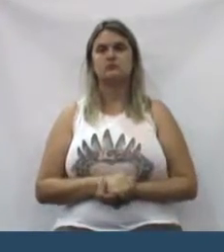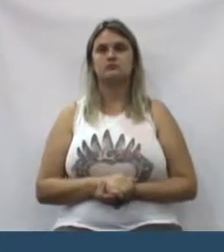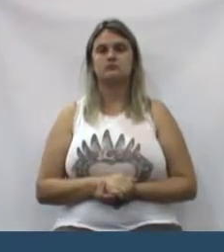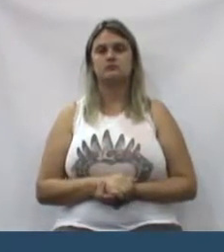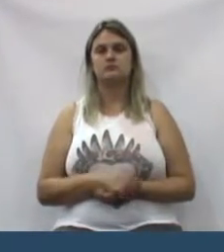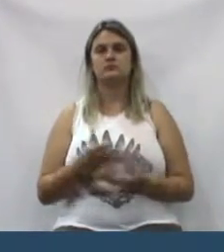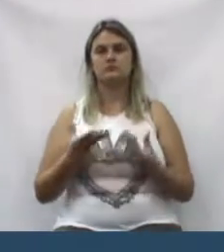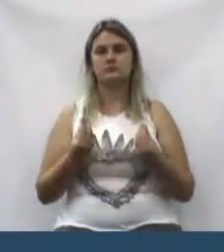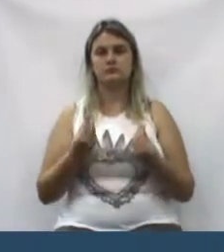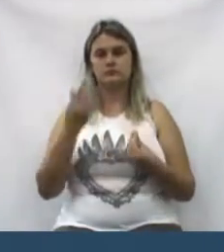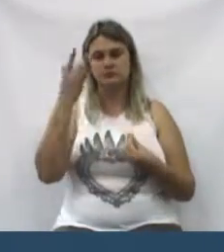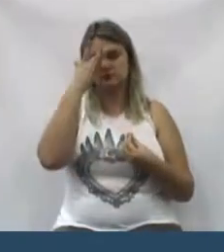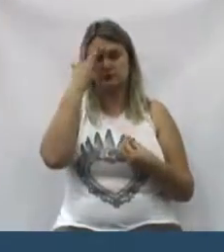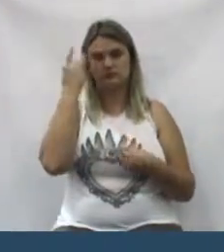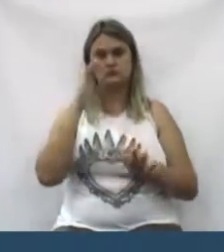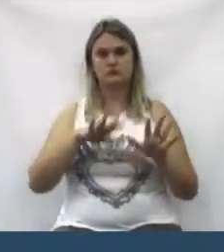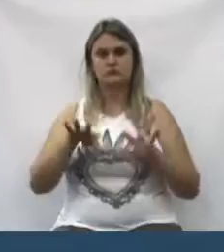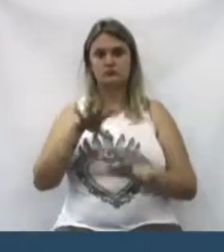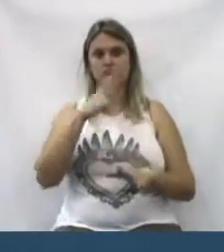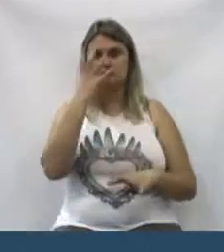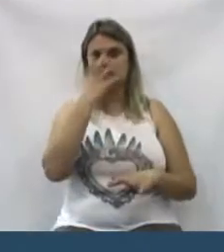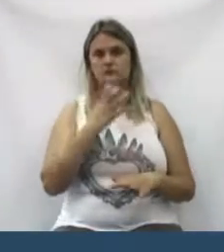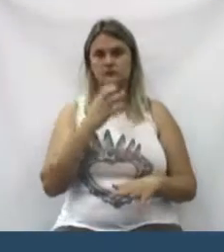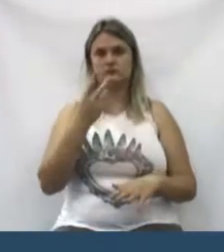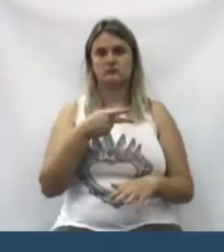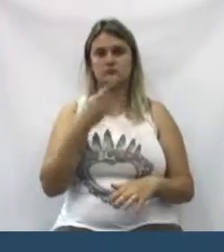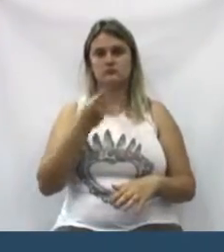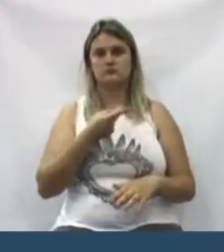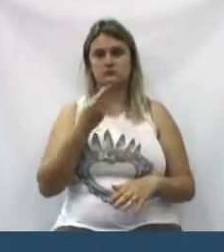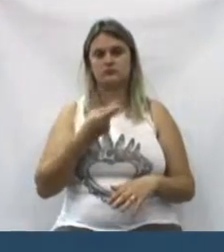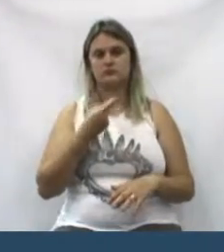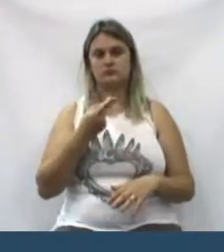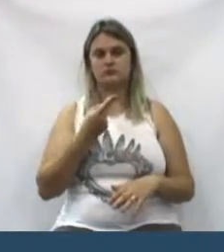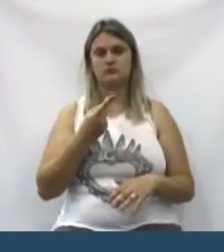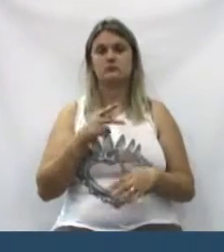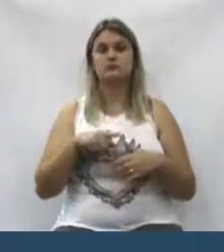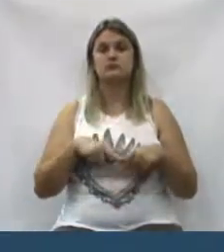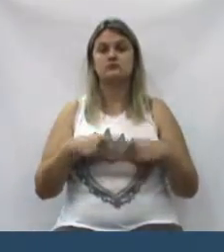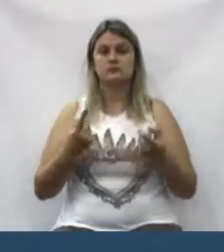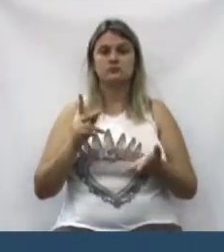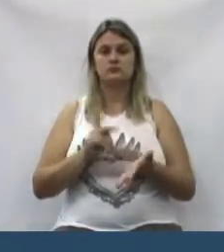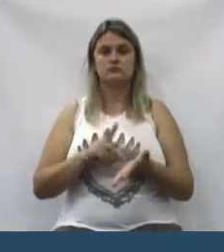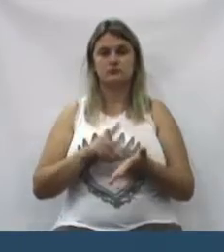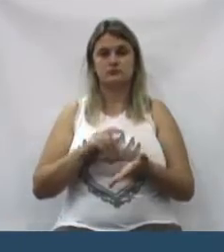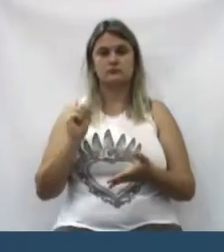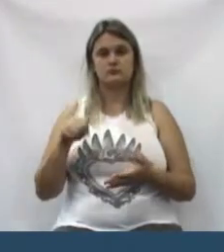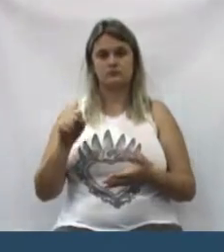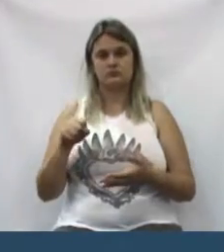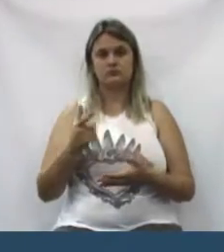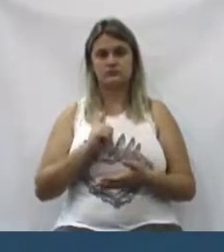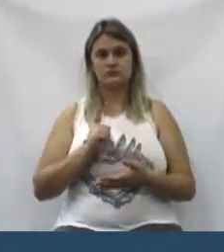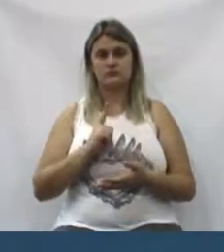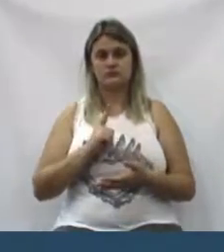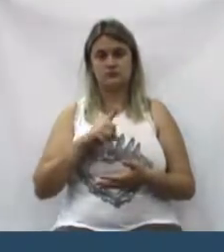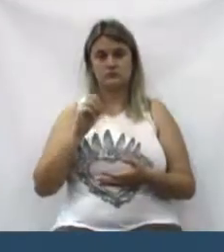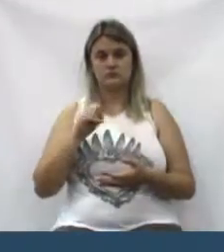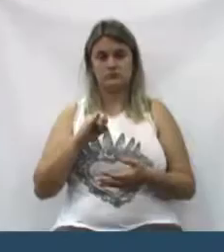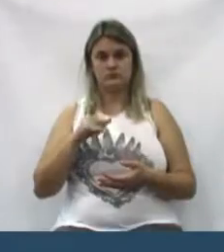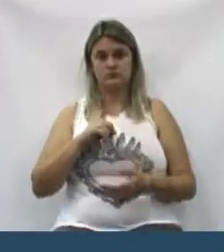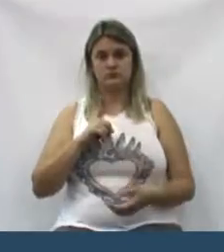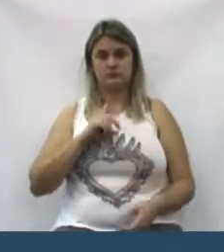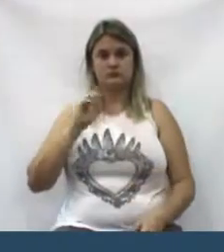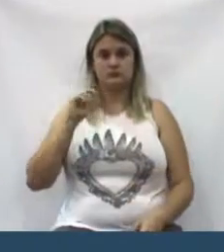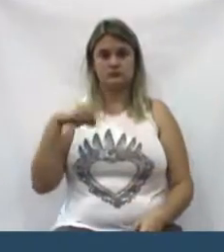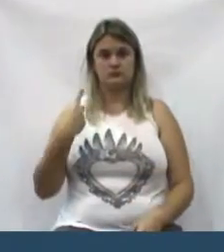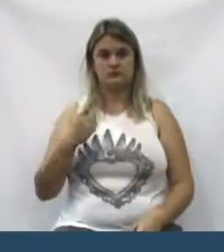e muita gente muitas vezes fica brabo quando nós ficamos falando mas a realidade é essa. Você tem um